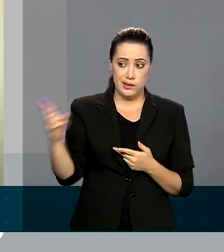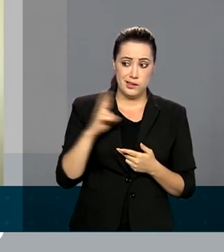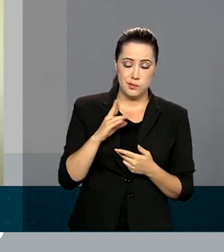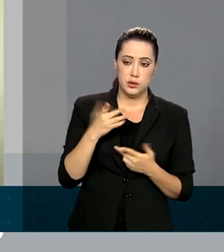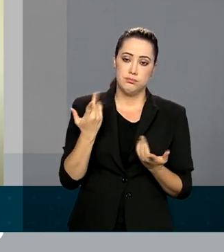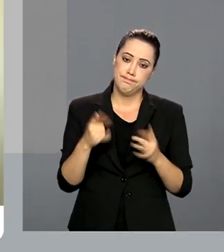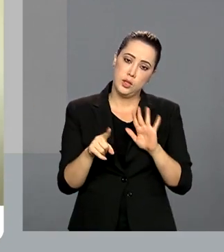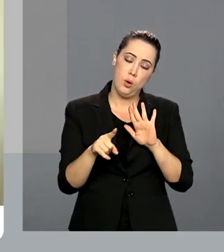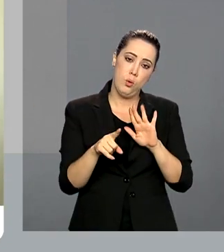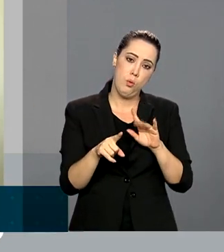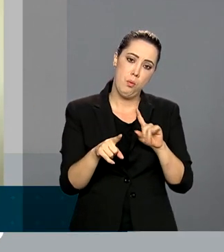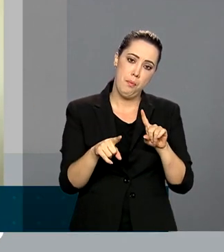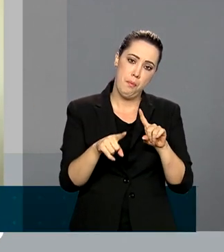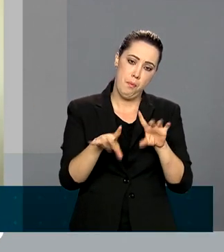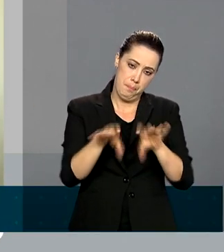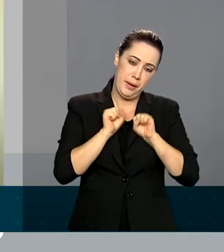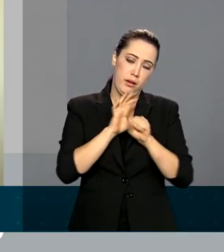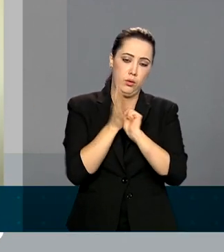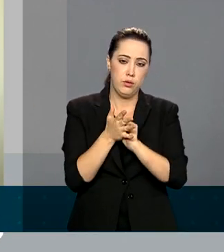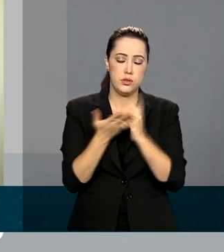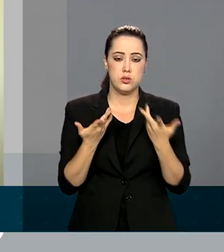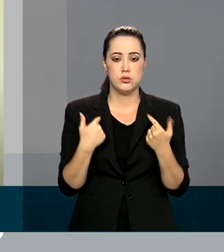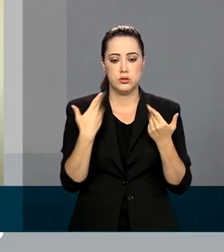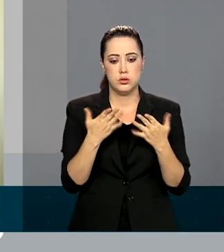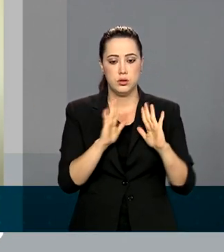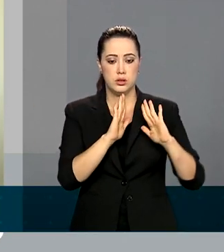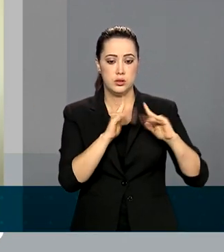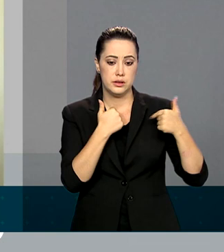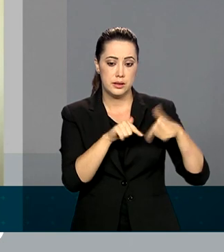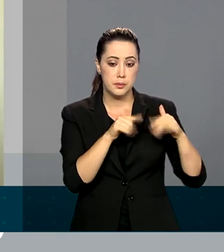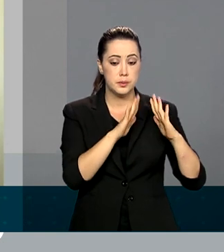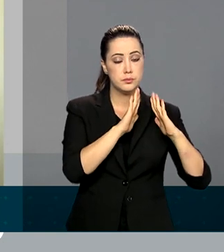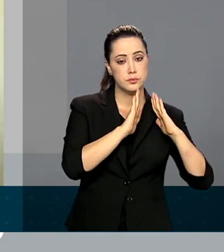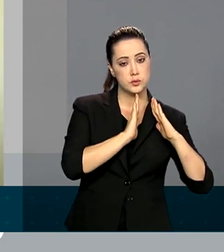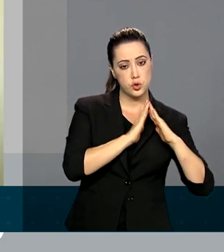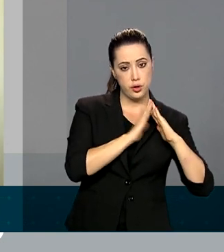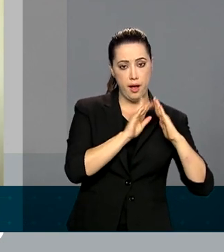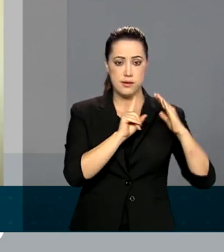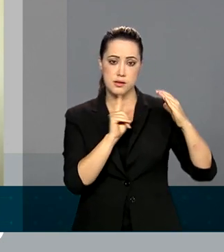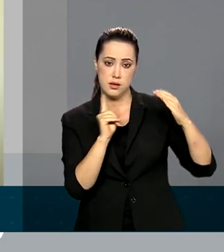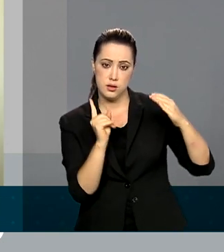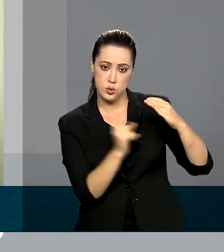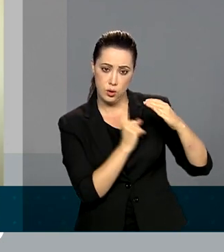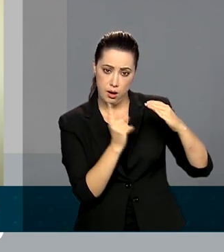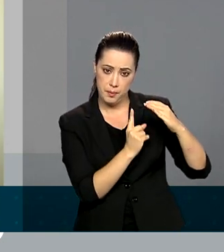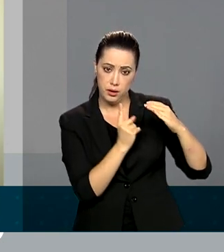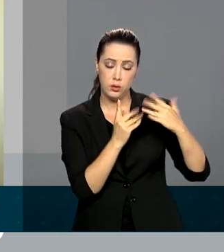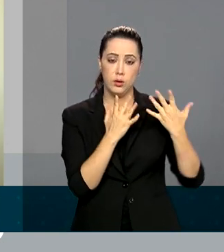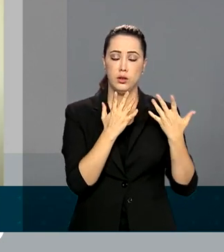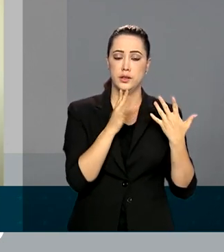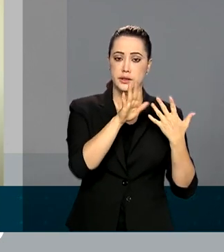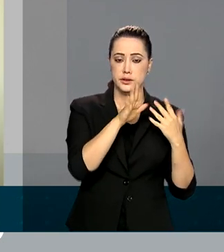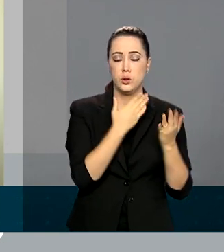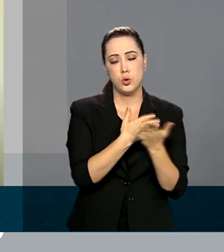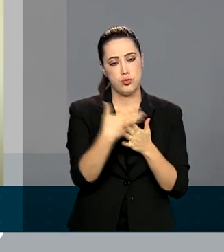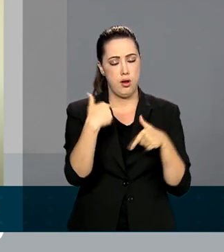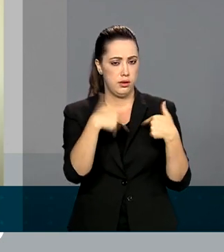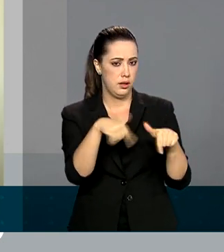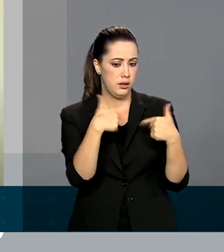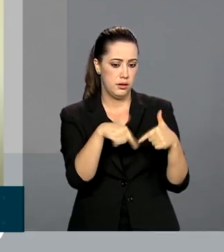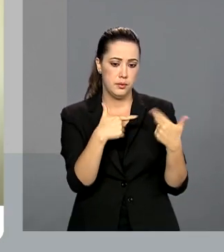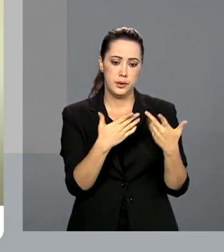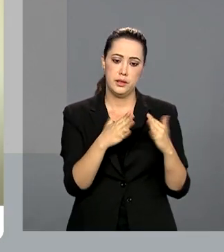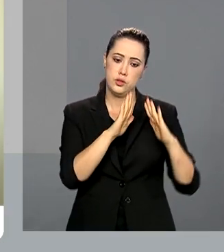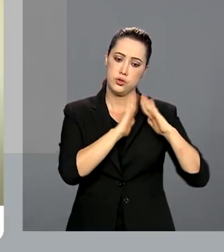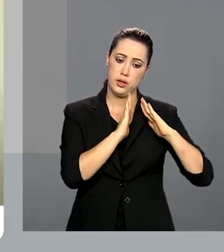positivo. Então, eu vou permanecer trabalhando no isolamento e continuar a despachar normalmente com o